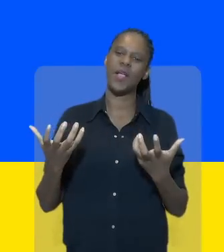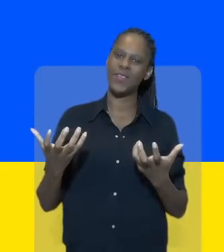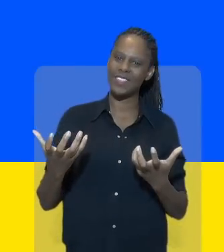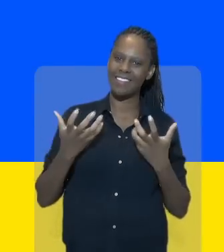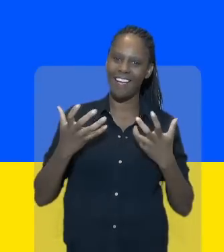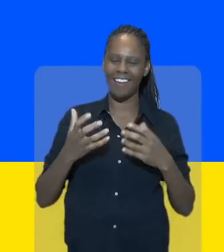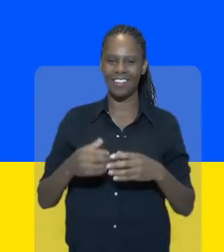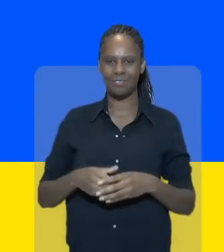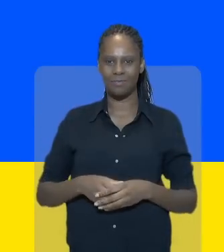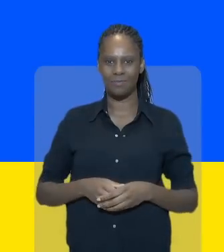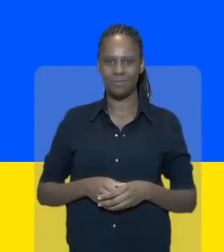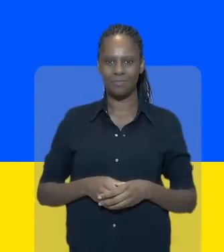o meu país.